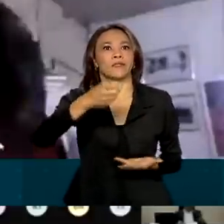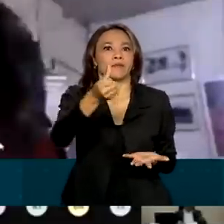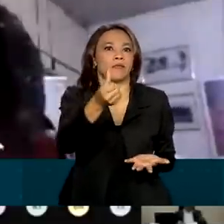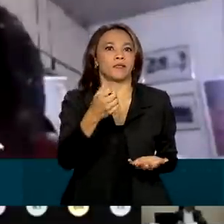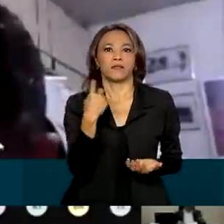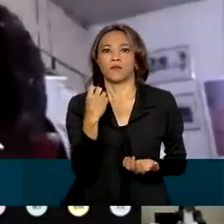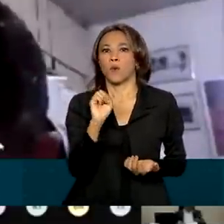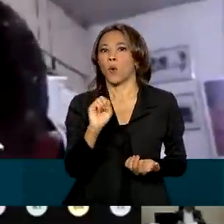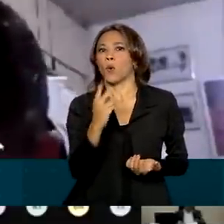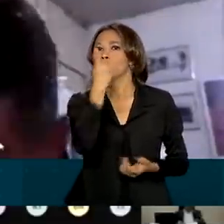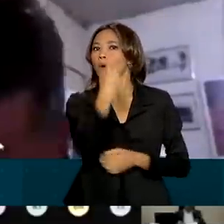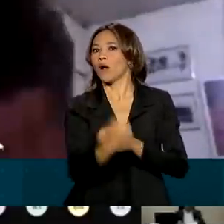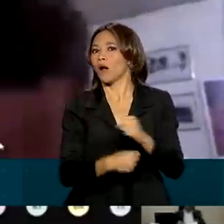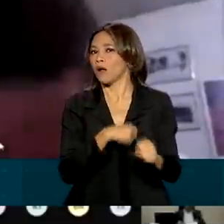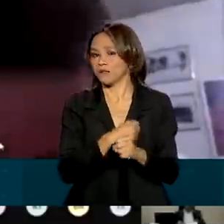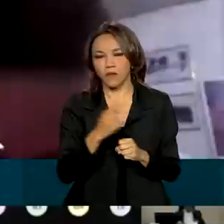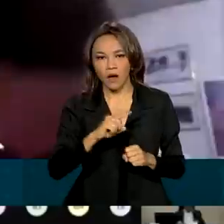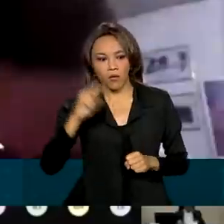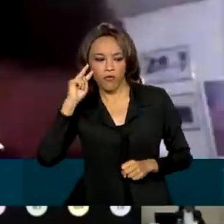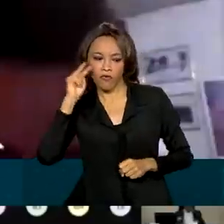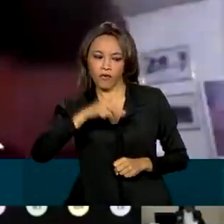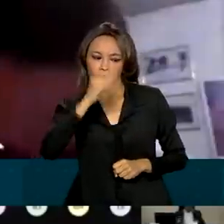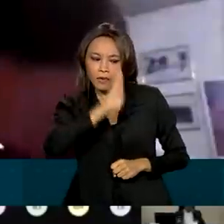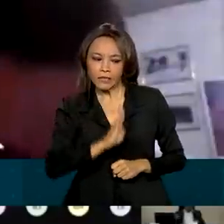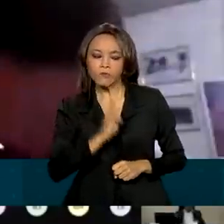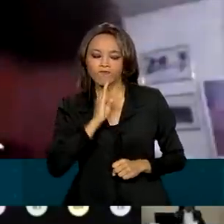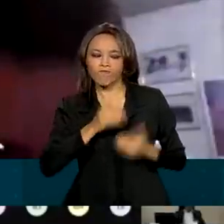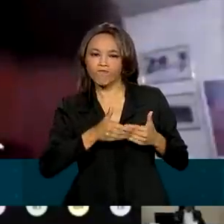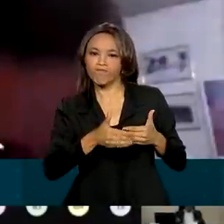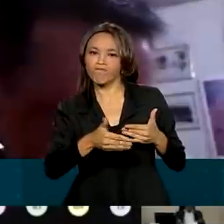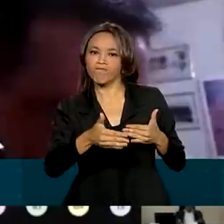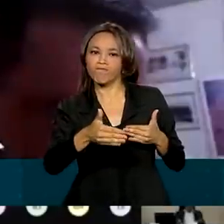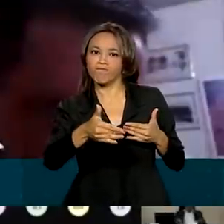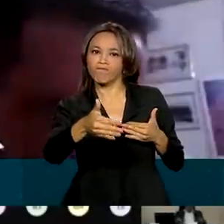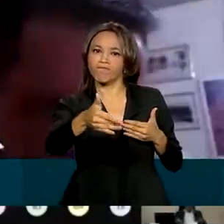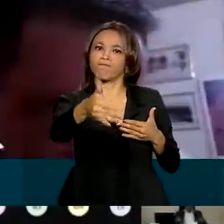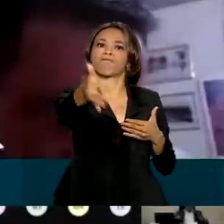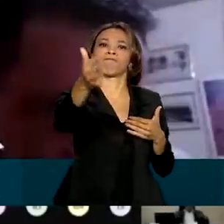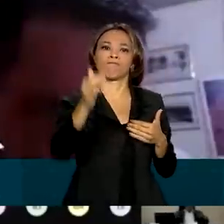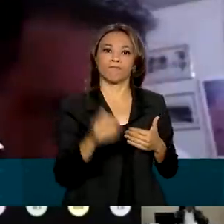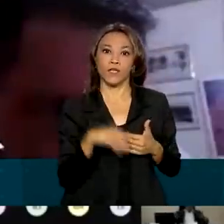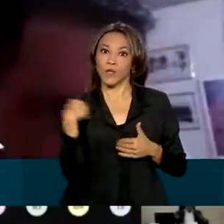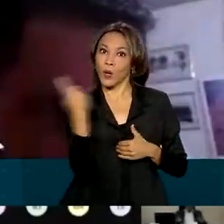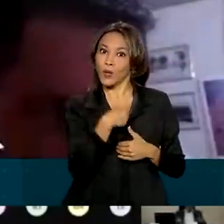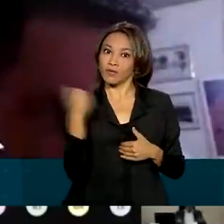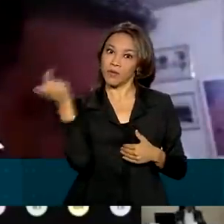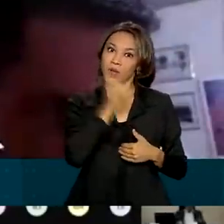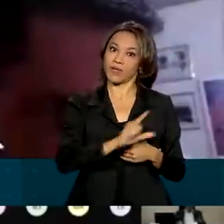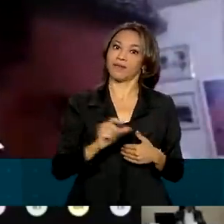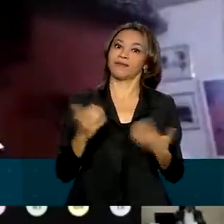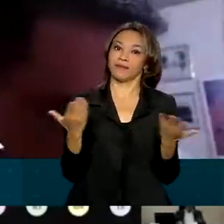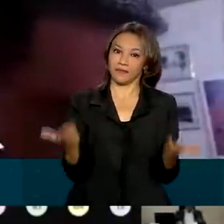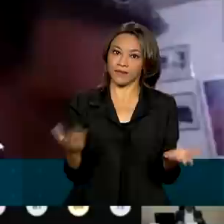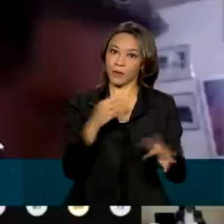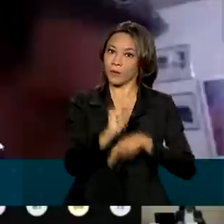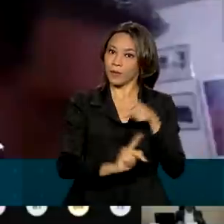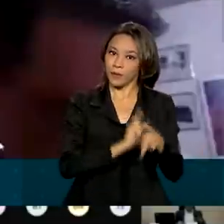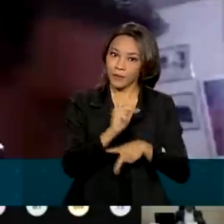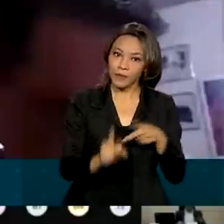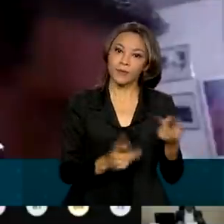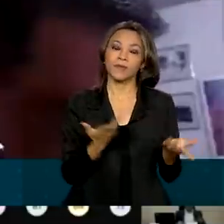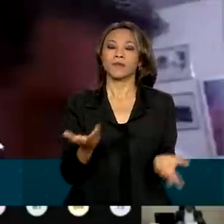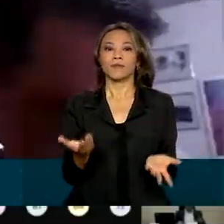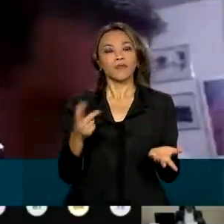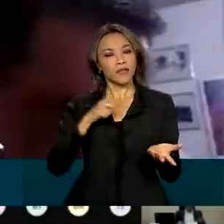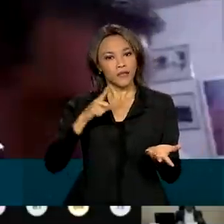daqui a um ano. Está pensando no Brasil a média e longo prazo. Todos nós vamos ganhar com isso. A população que passa